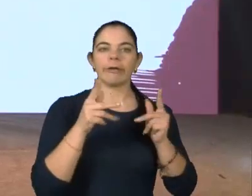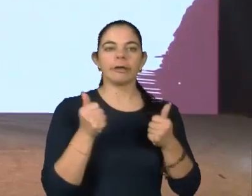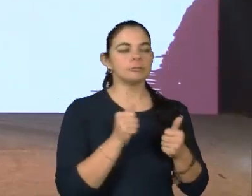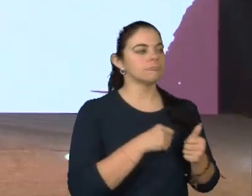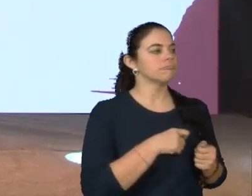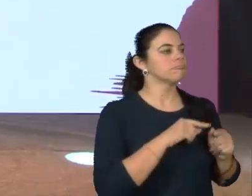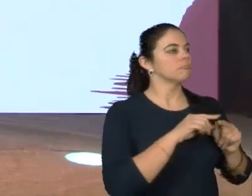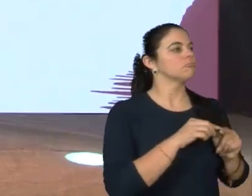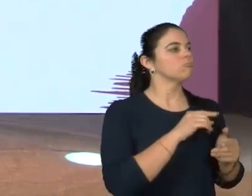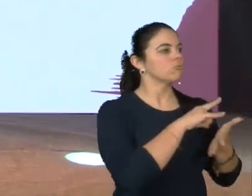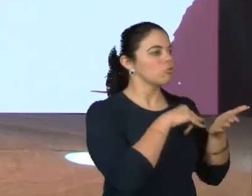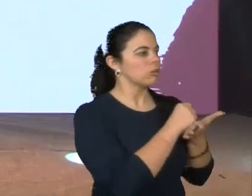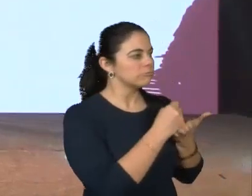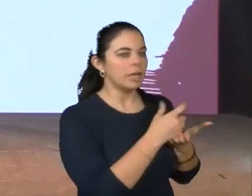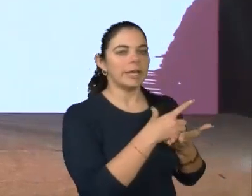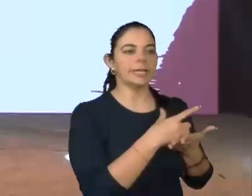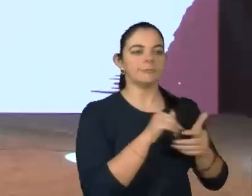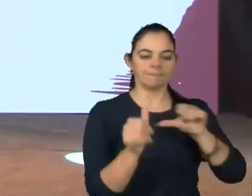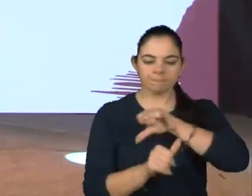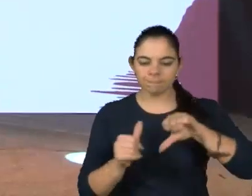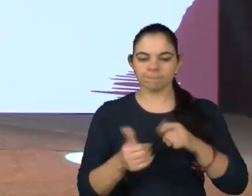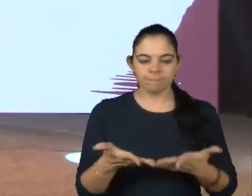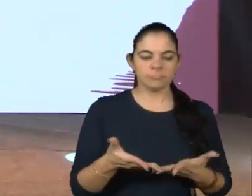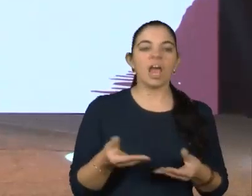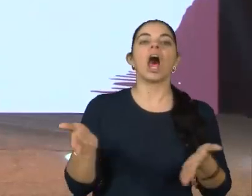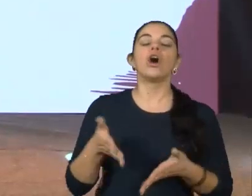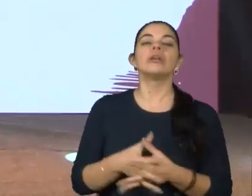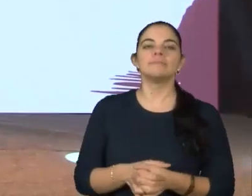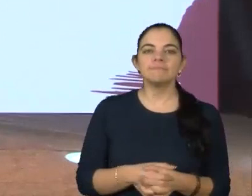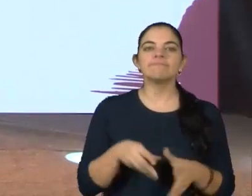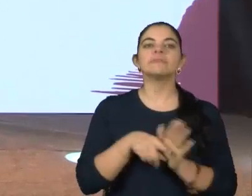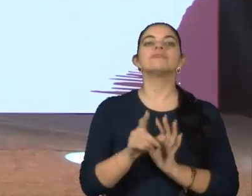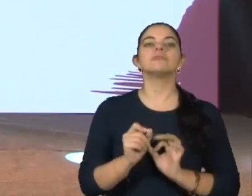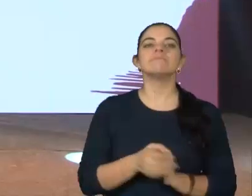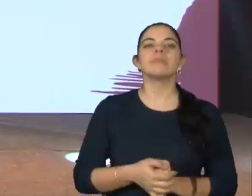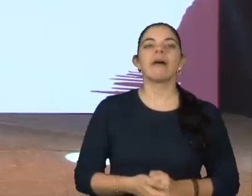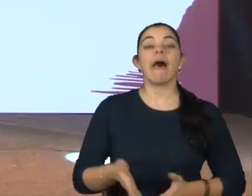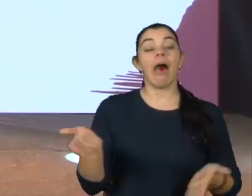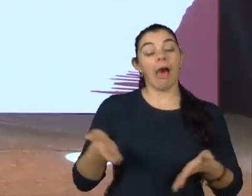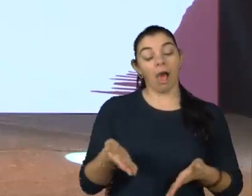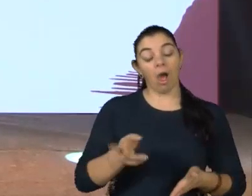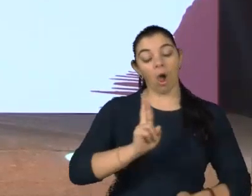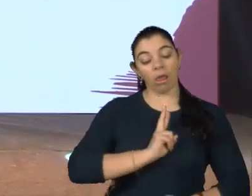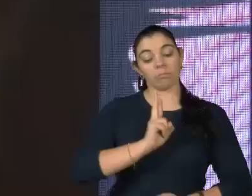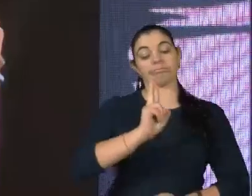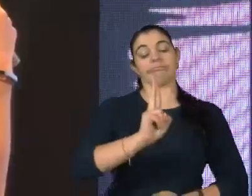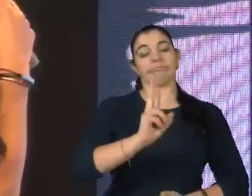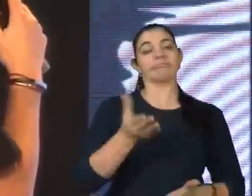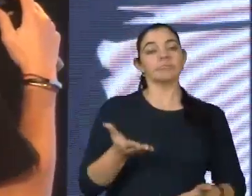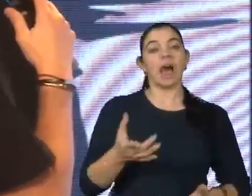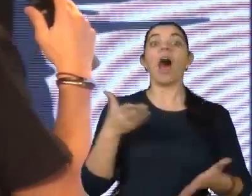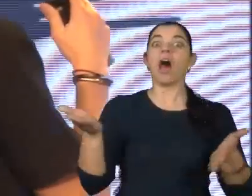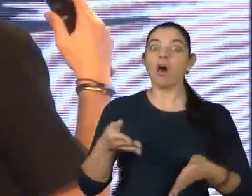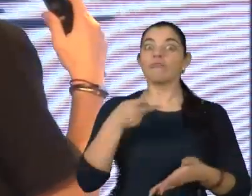transversalizei e agora? Agora, a gente vai falar de representatividade. A gente vai